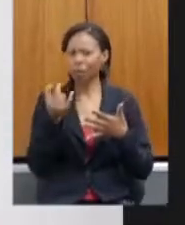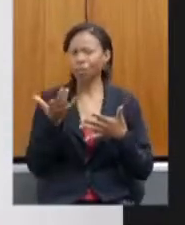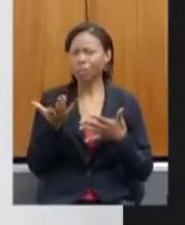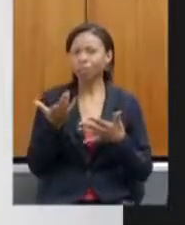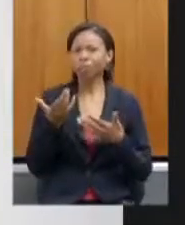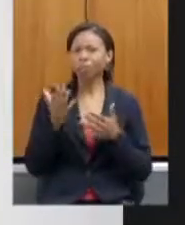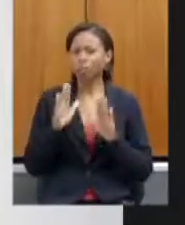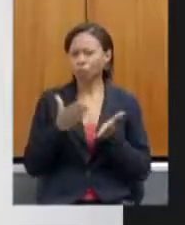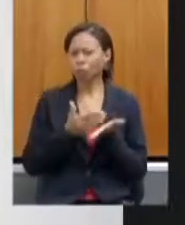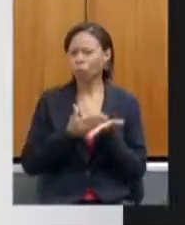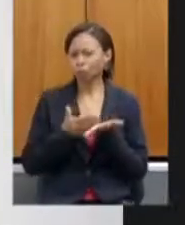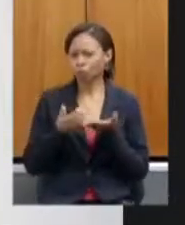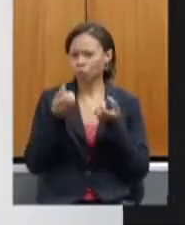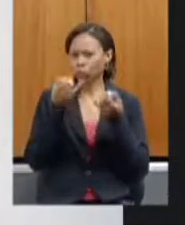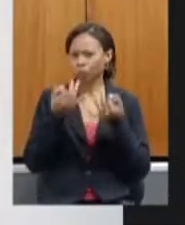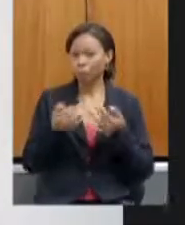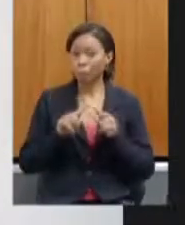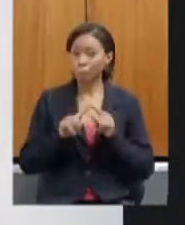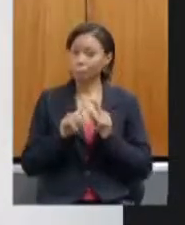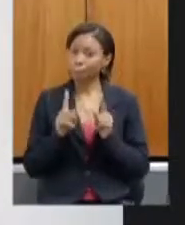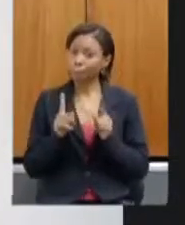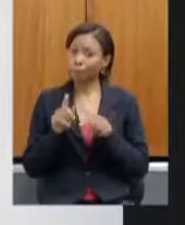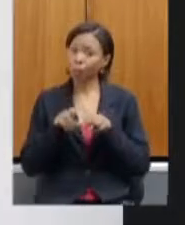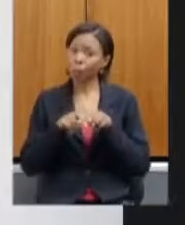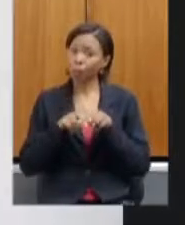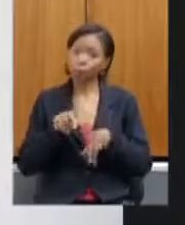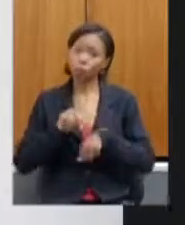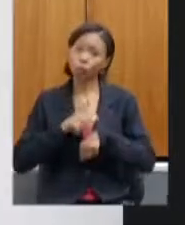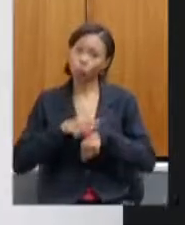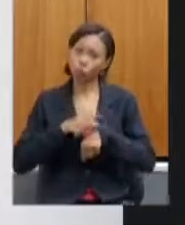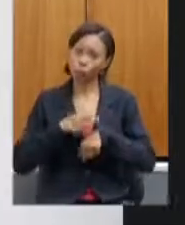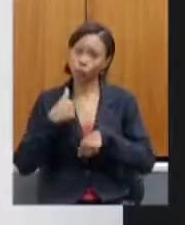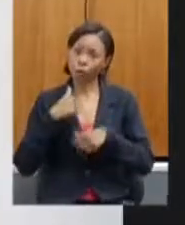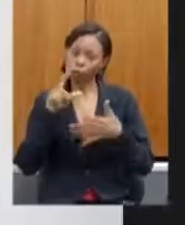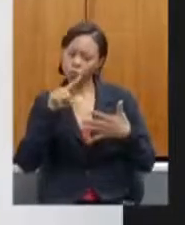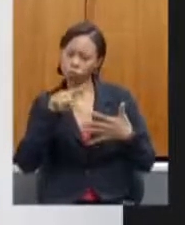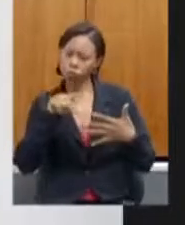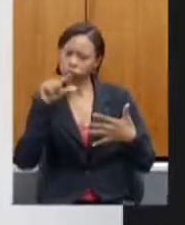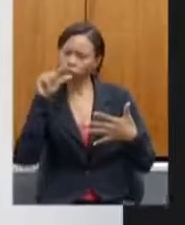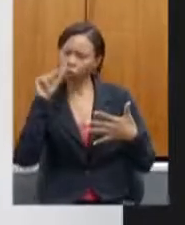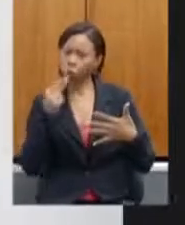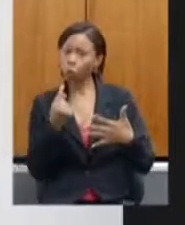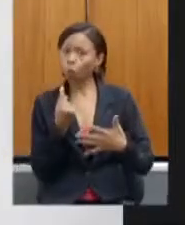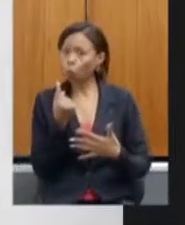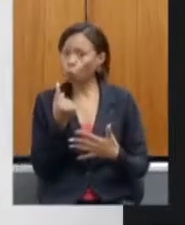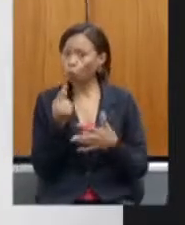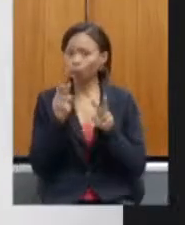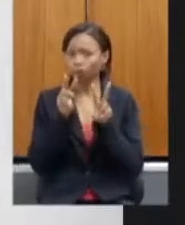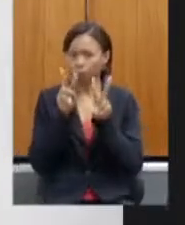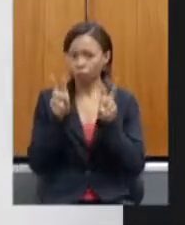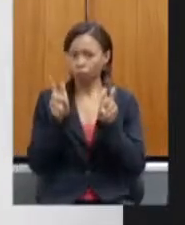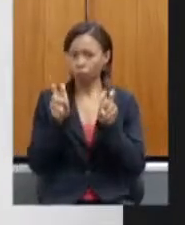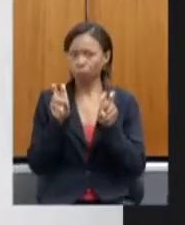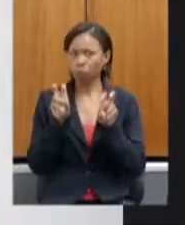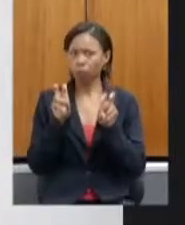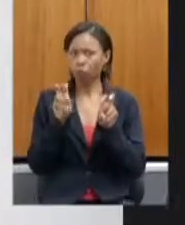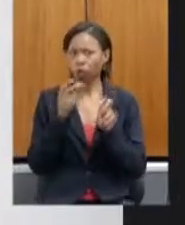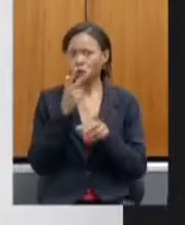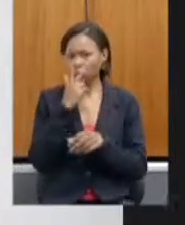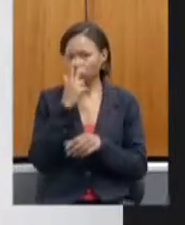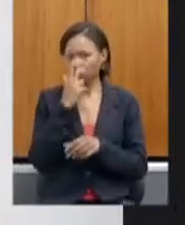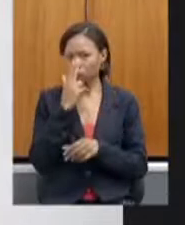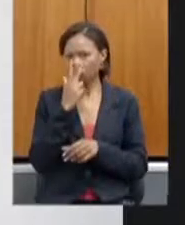mas pela dinâmica e pelo tempo eu vou escolher um assunto que me parece que